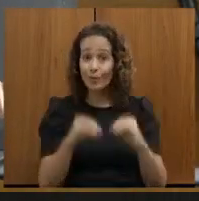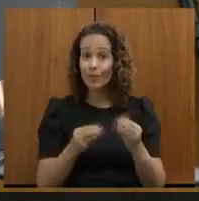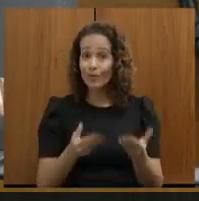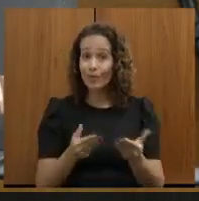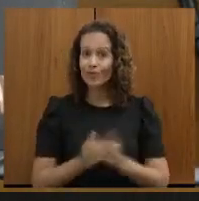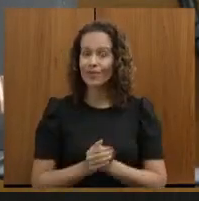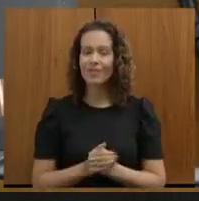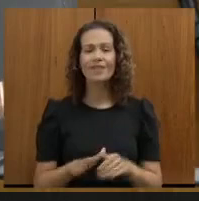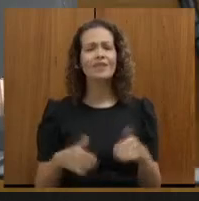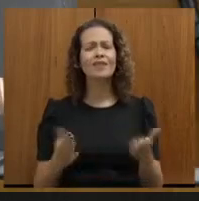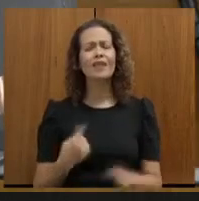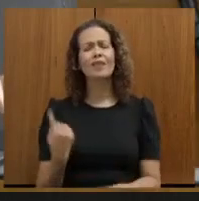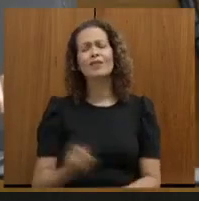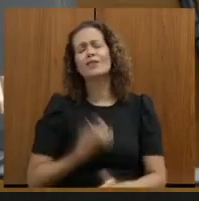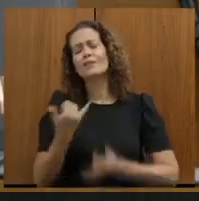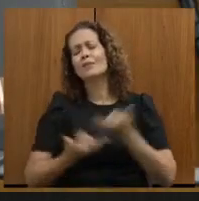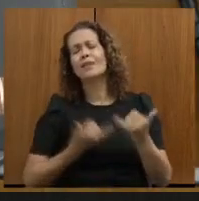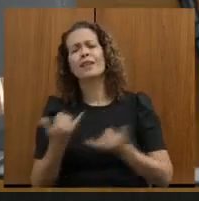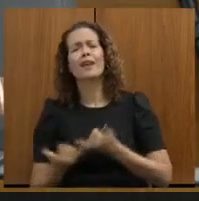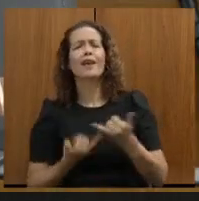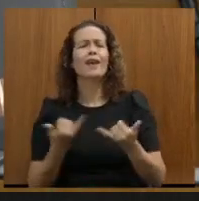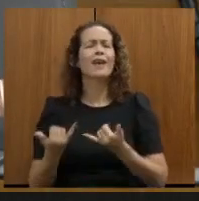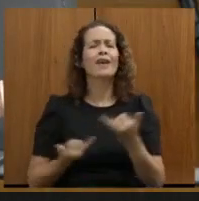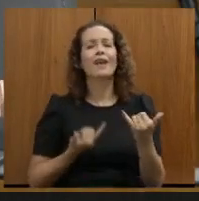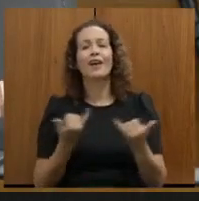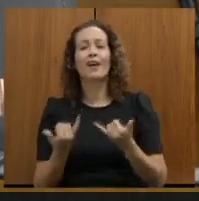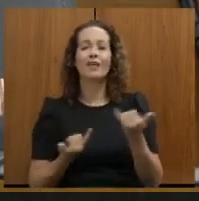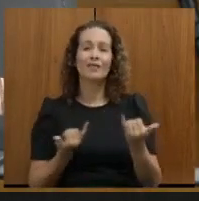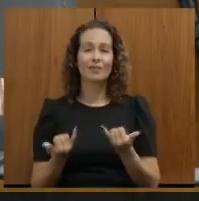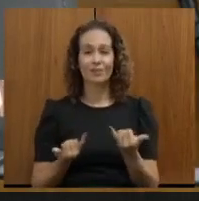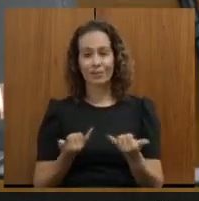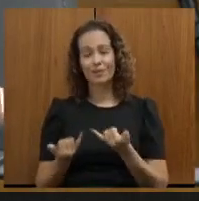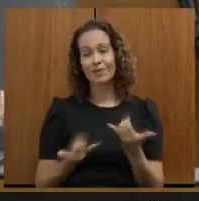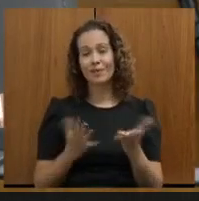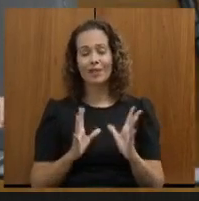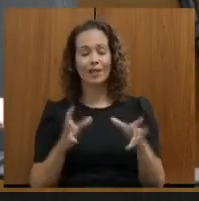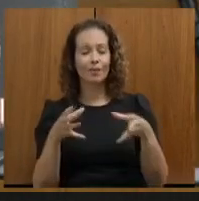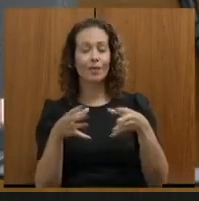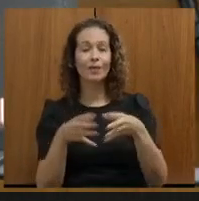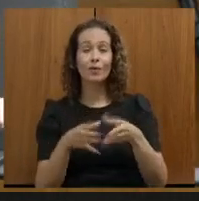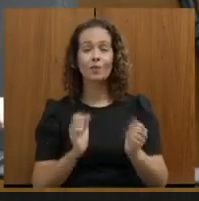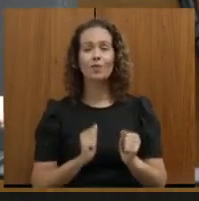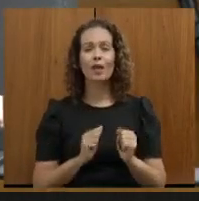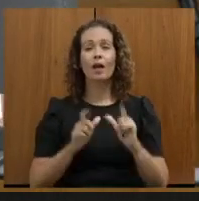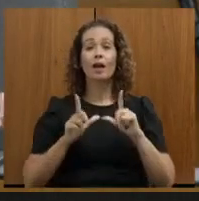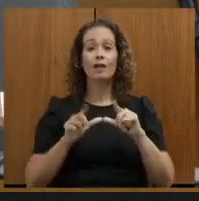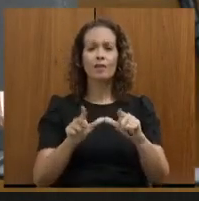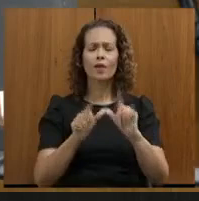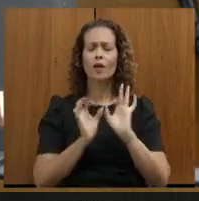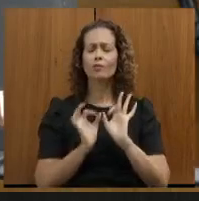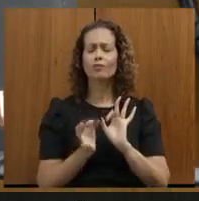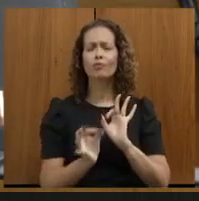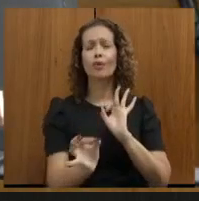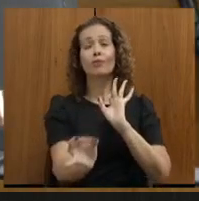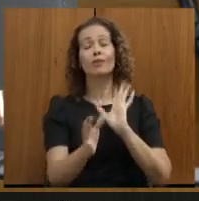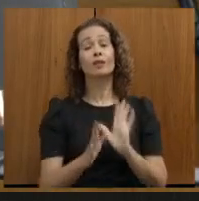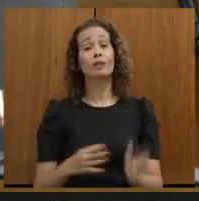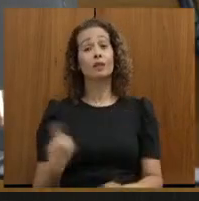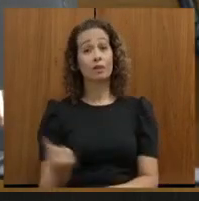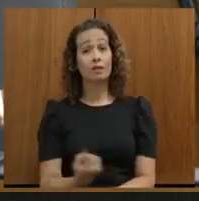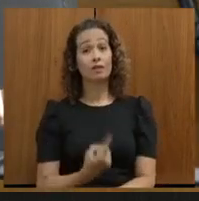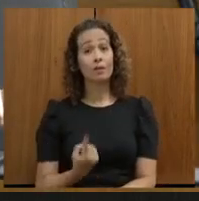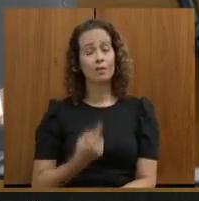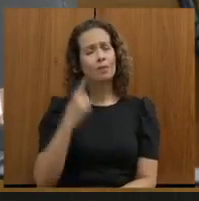Então, gente se divertia muito em um leito, era aquela turma, viagem é longa. E hoje, eu fico pensando